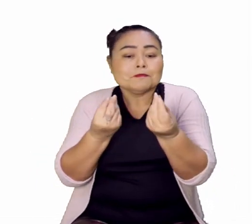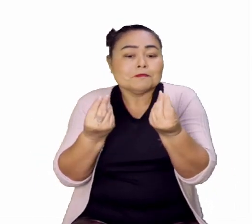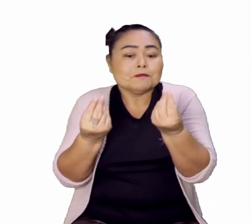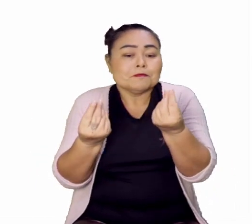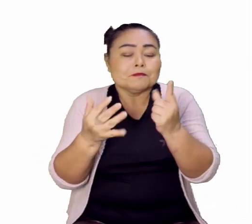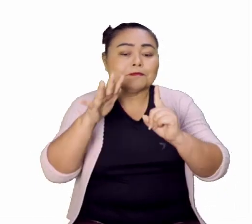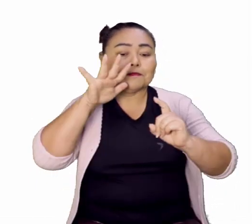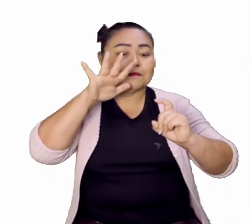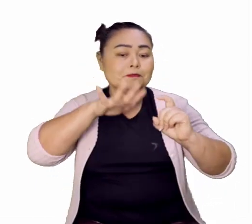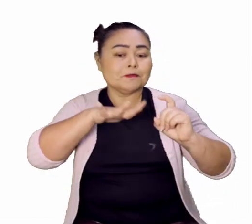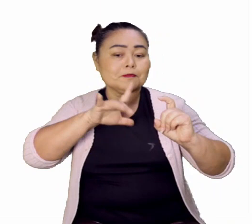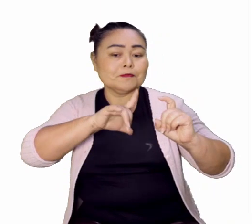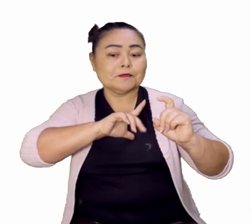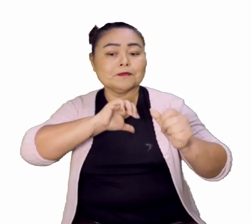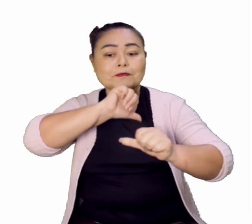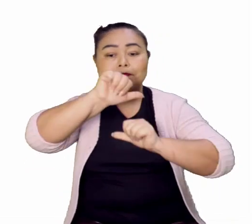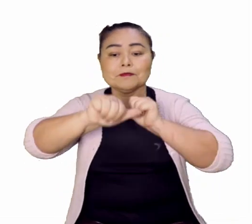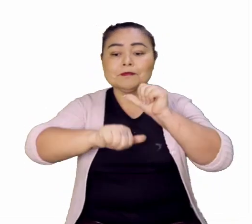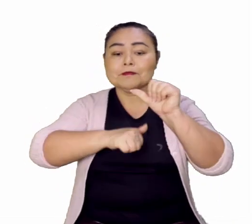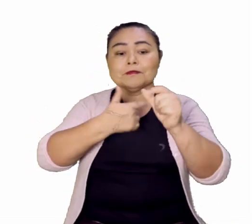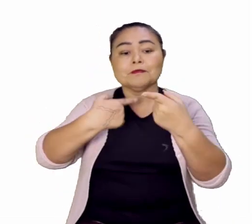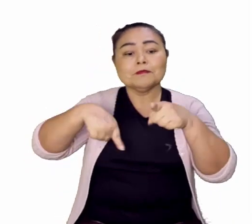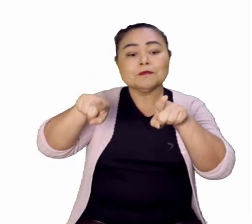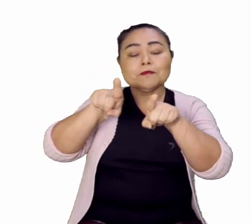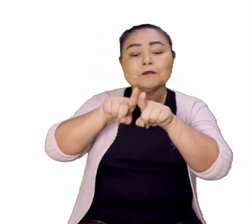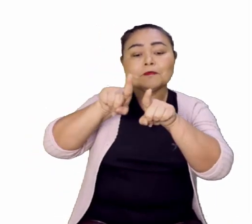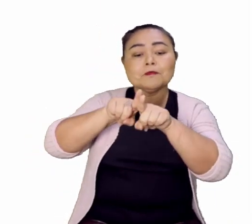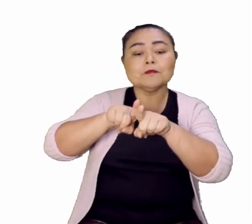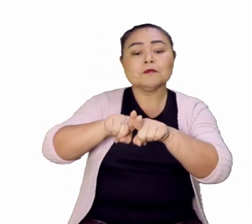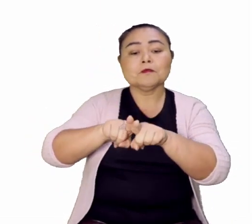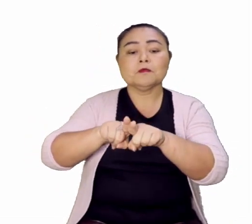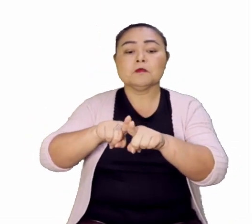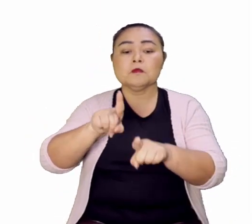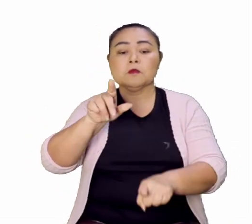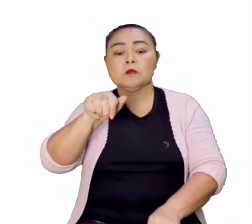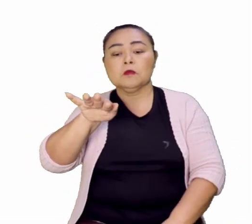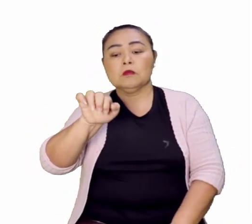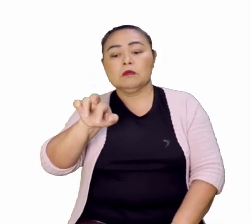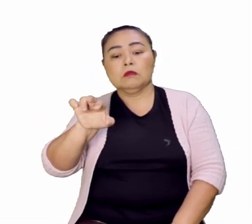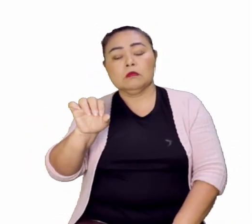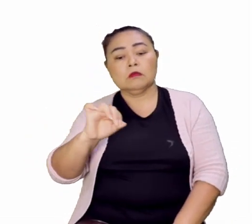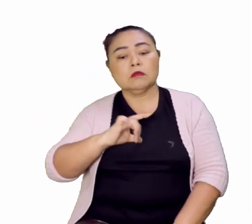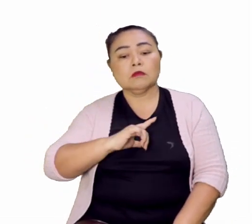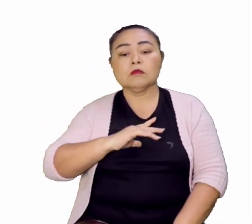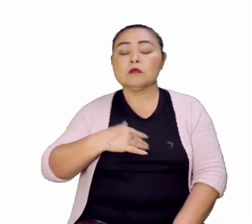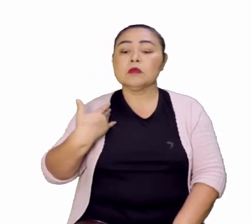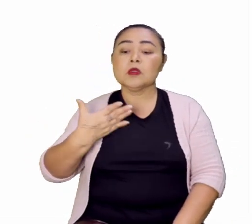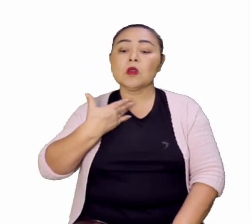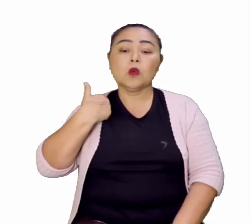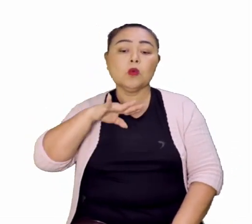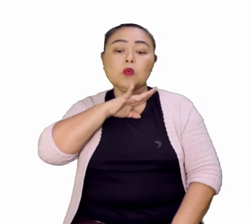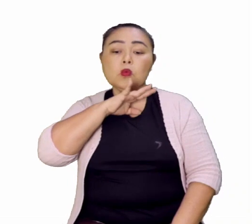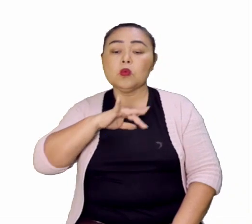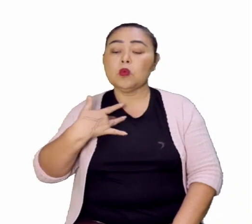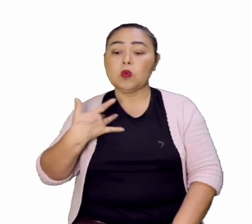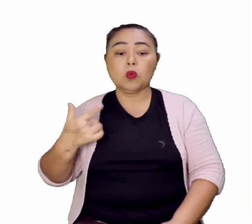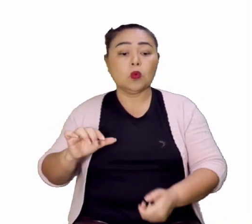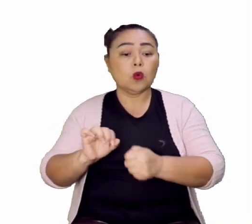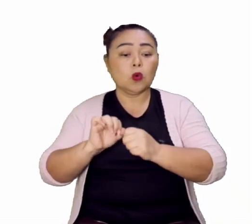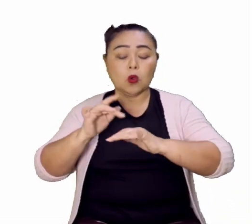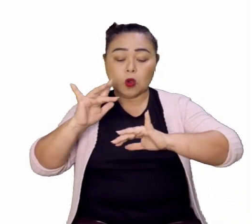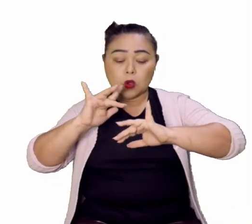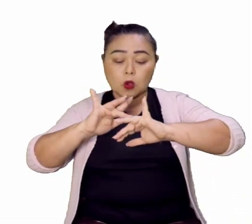alfaias e púlpito e genufluxórios, a febre grosseira do diamante, do ouro e da espera de cor.